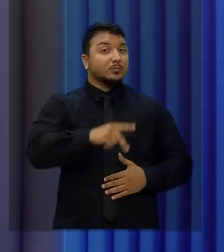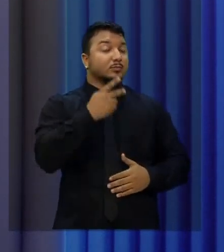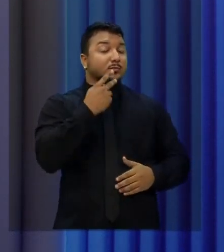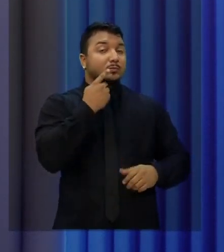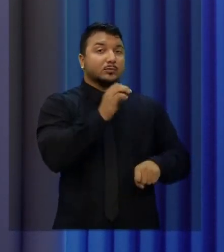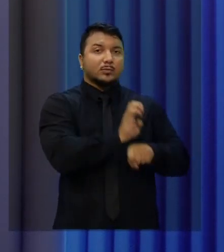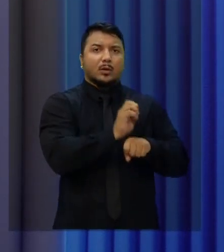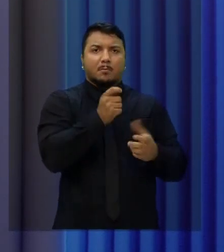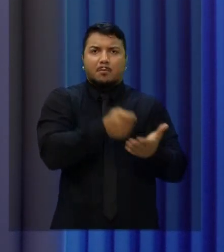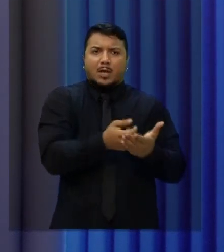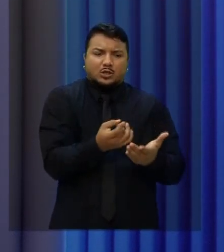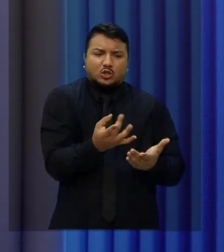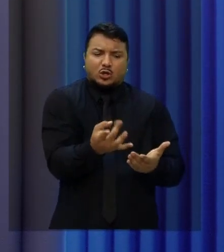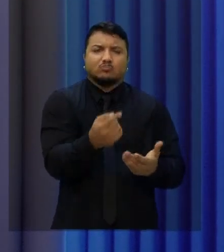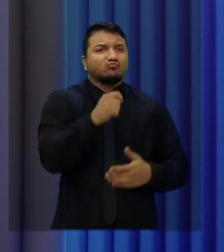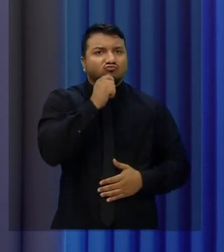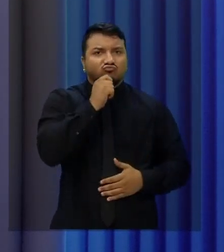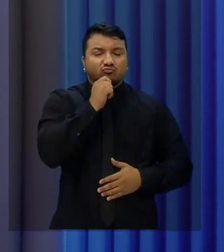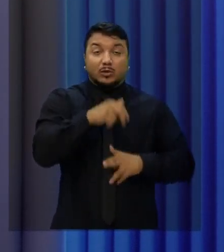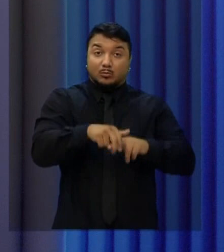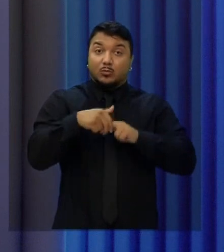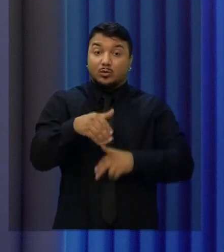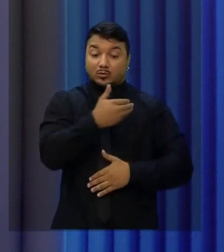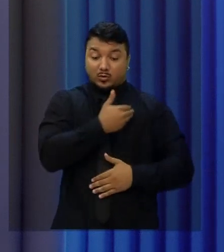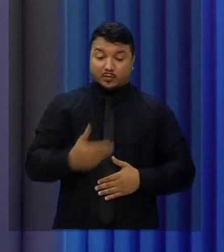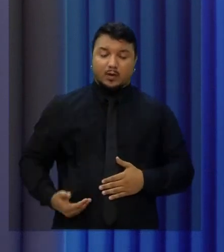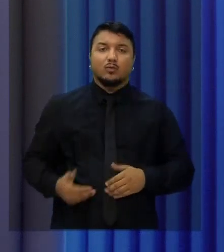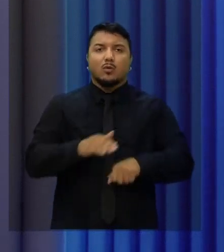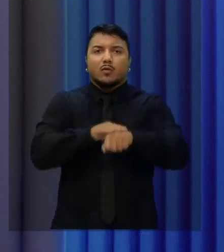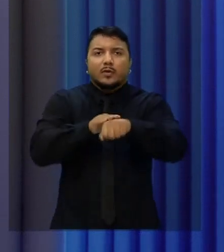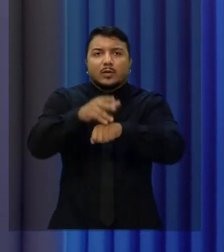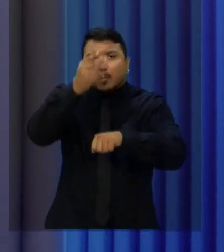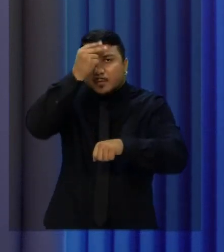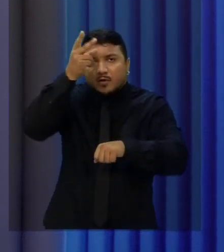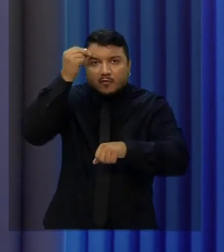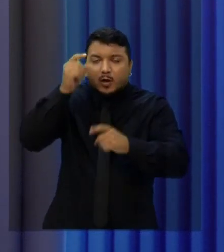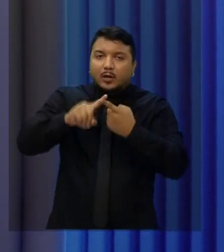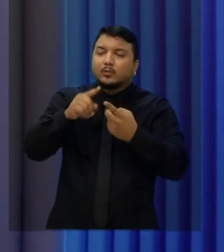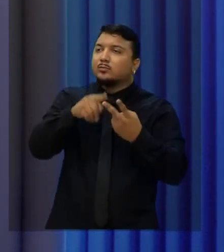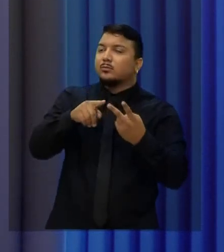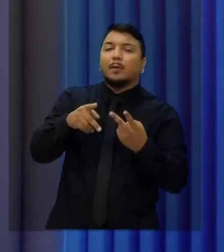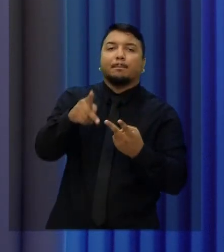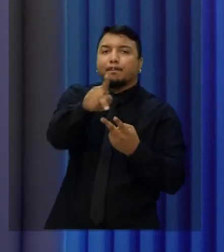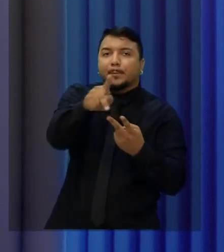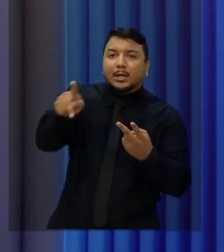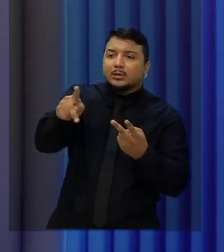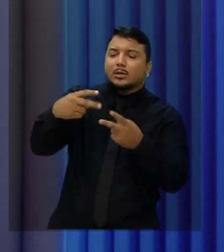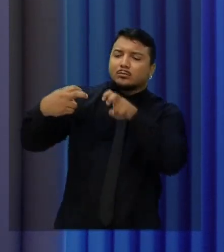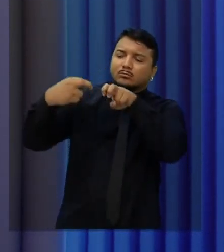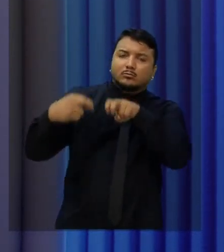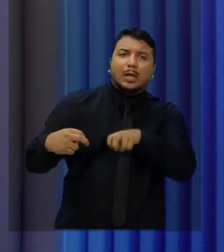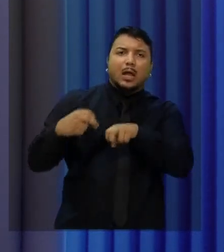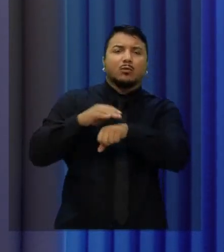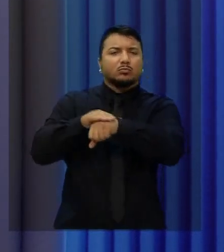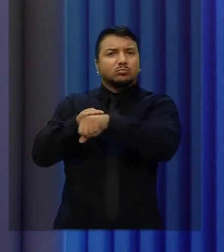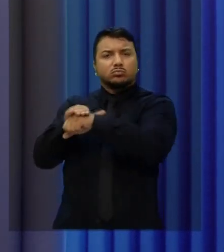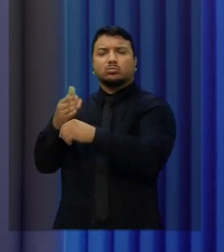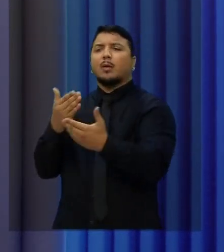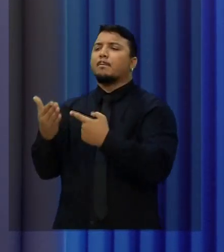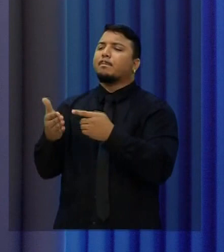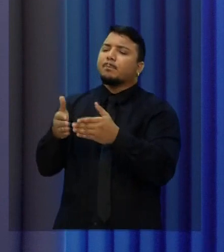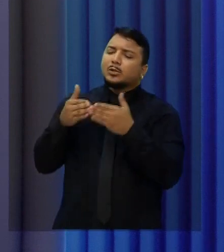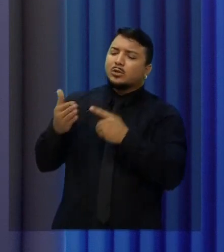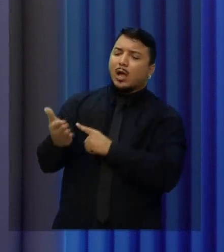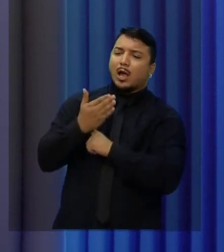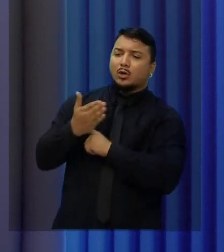só. É por isso que o governador tem que sentar com os prefeitos, tem que sentar com o presidente da República para ter a capacidade de reconhecer e de pedir ajuda.